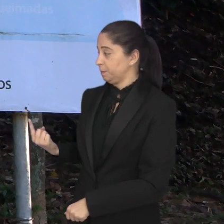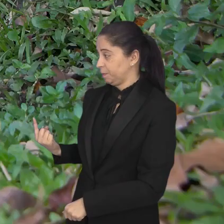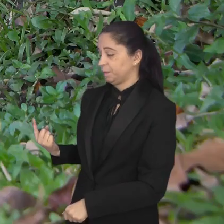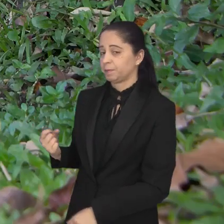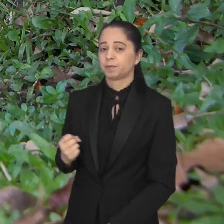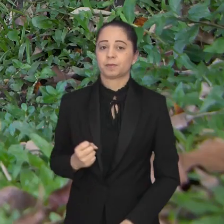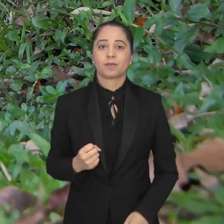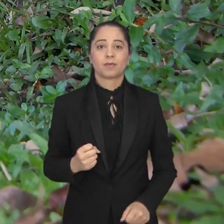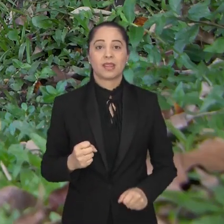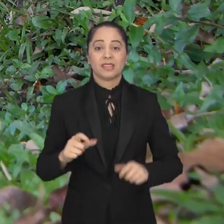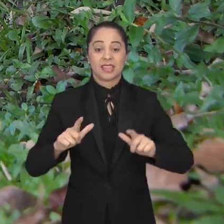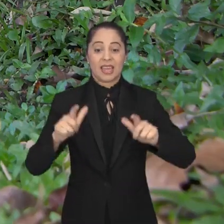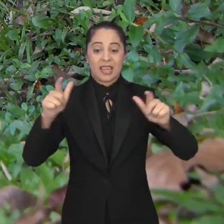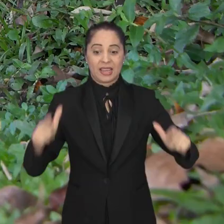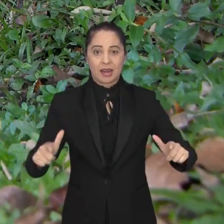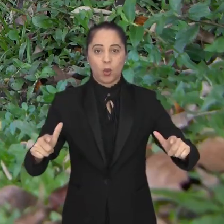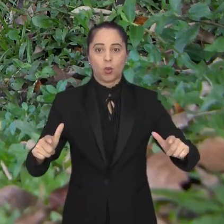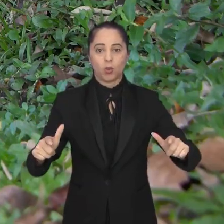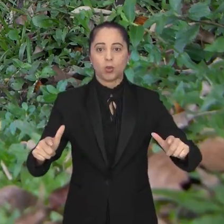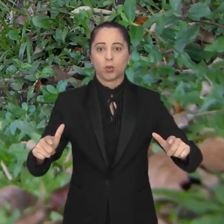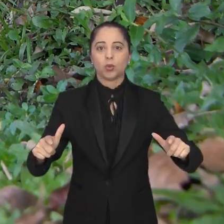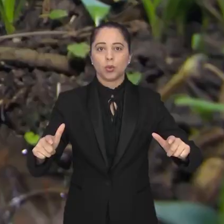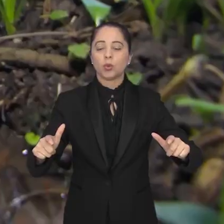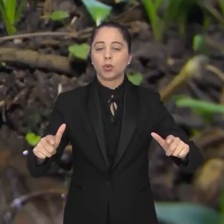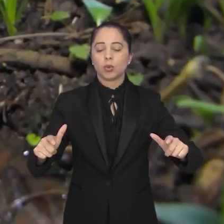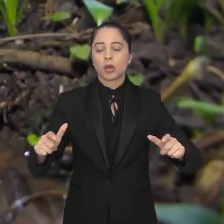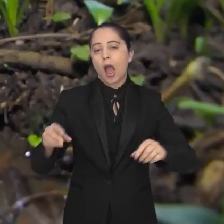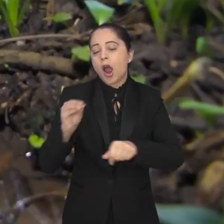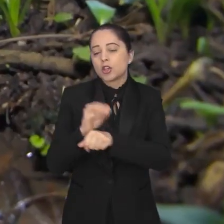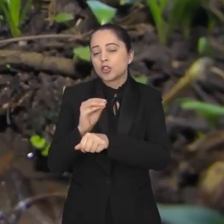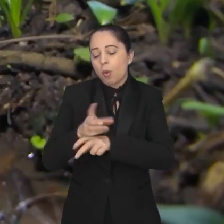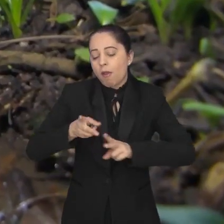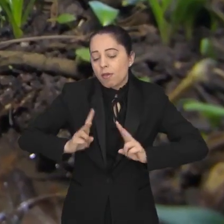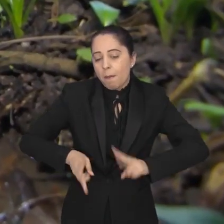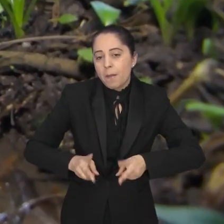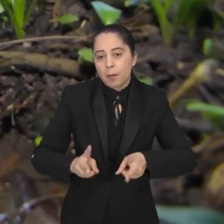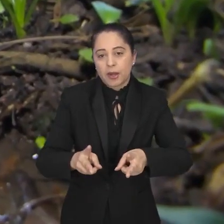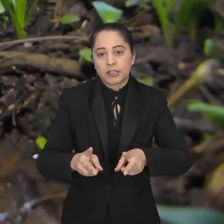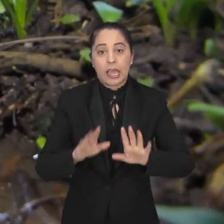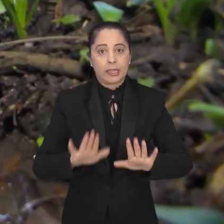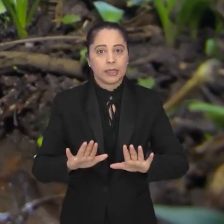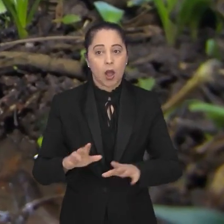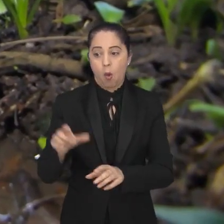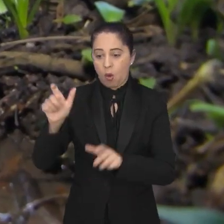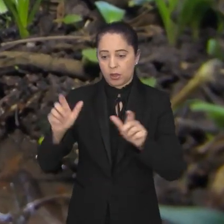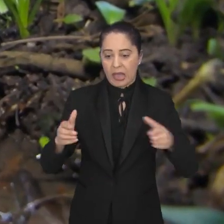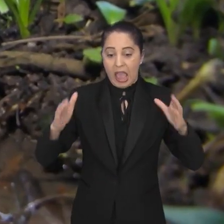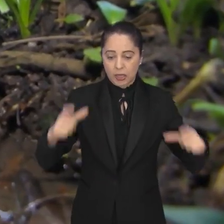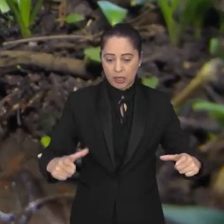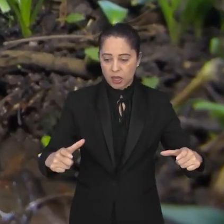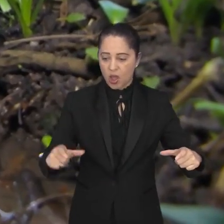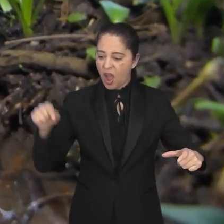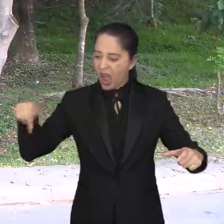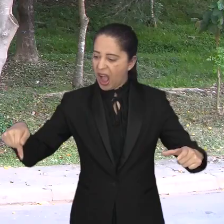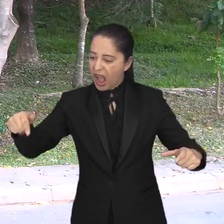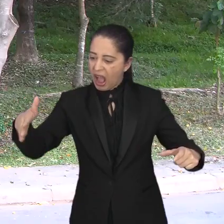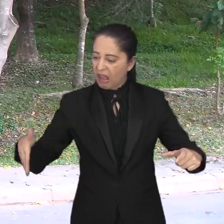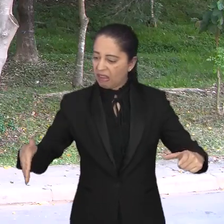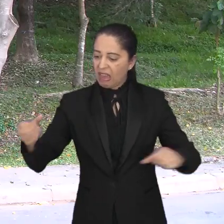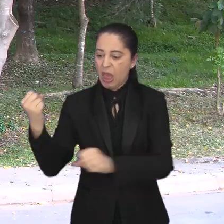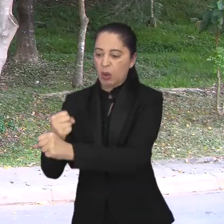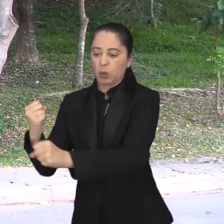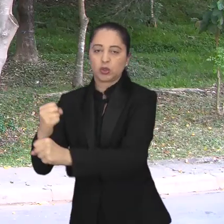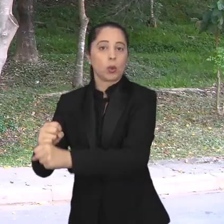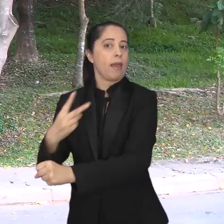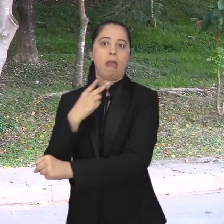APPs, áreas de preservação permanente. Isso impede qualquer intervenção no entorno próximo e evita ações